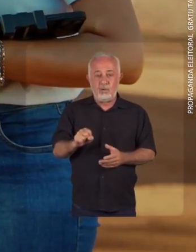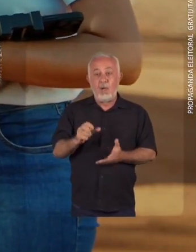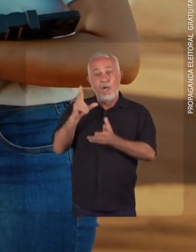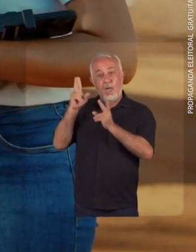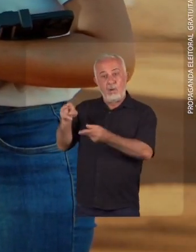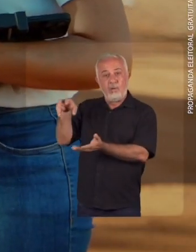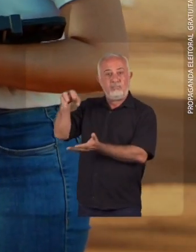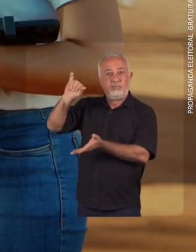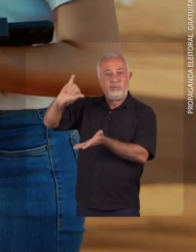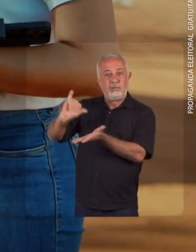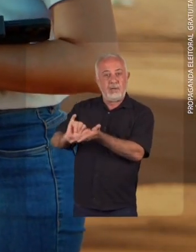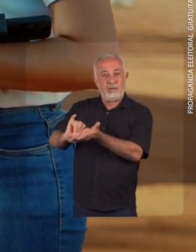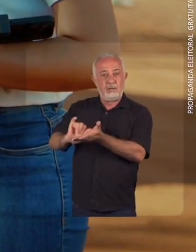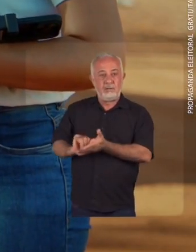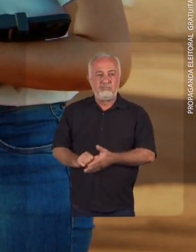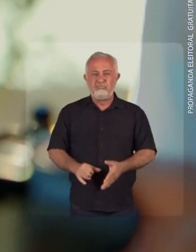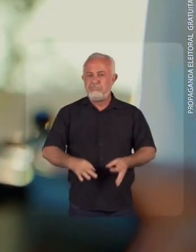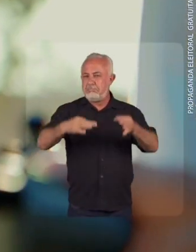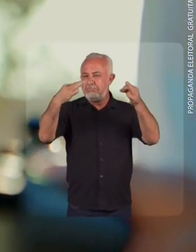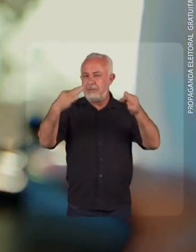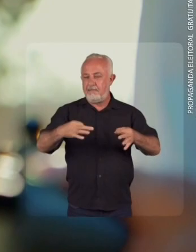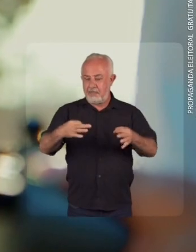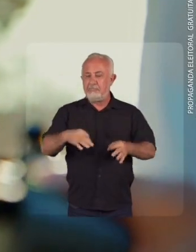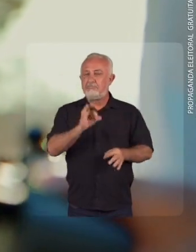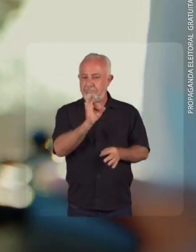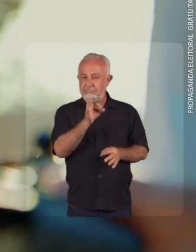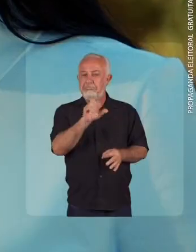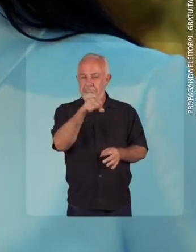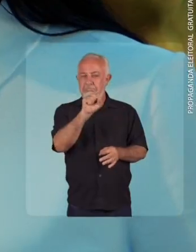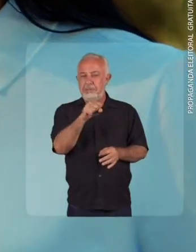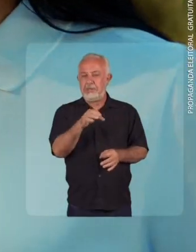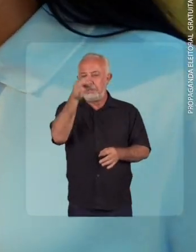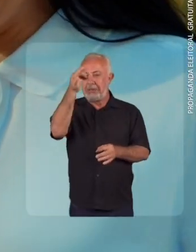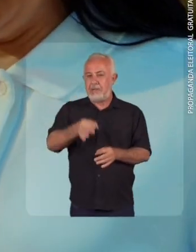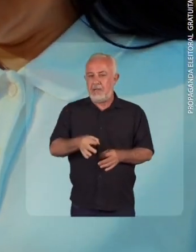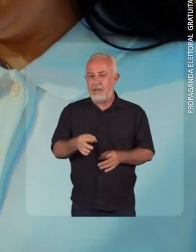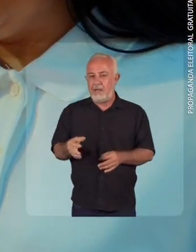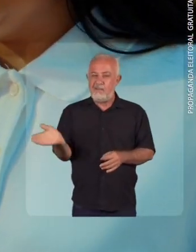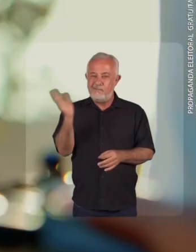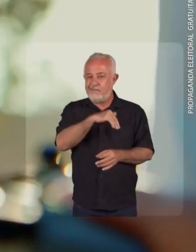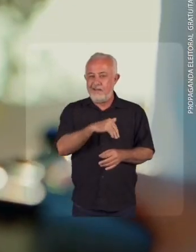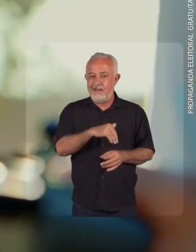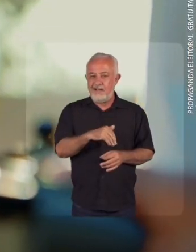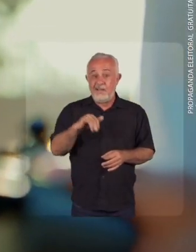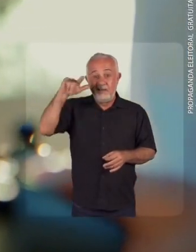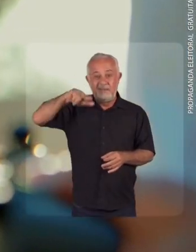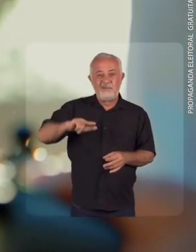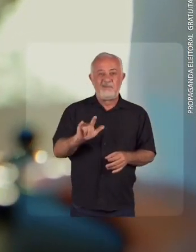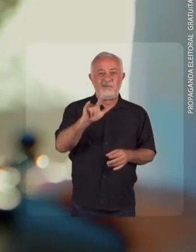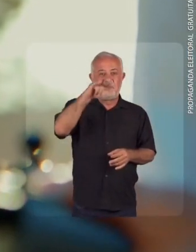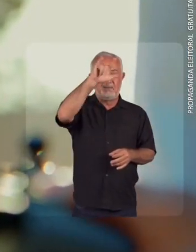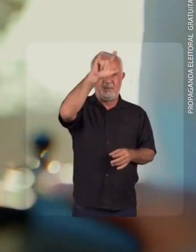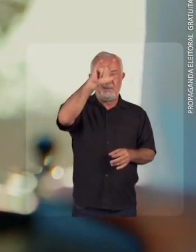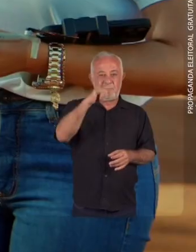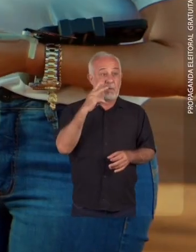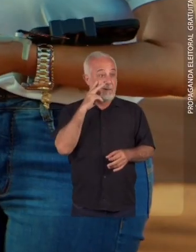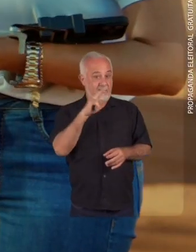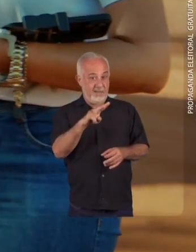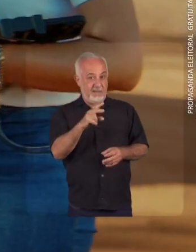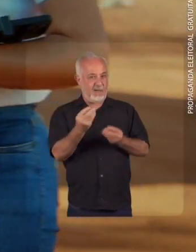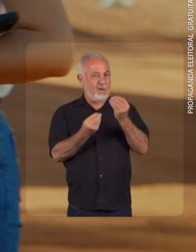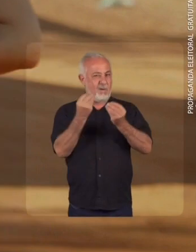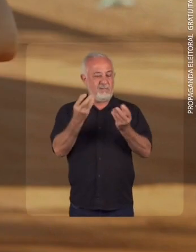sul os mesmos benefícios que tem no centro. Oba, vai ficar top, né? Vai sim, pode ter certeza. Então, bora lá, Janad. Sobe o drone.